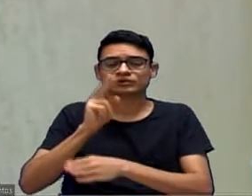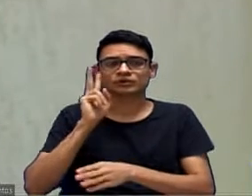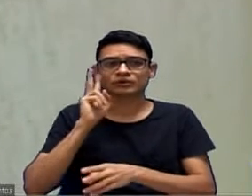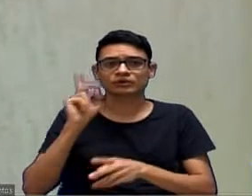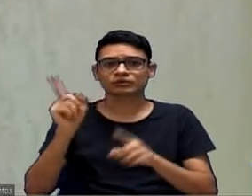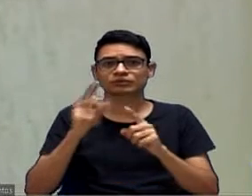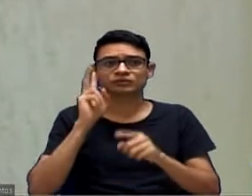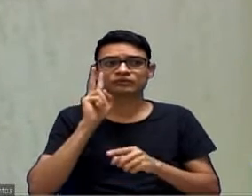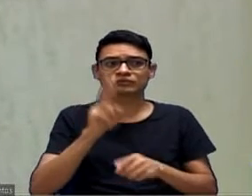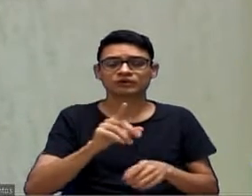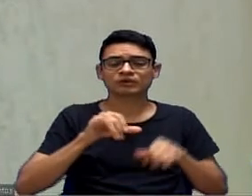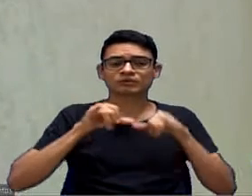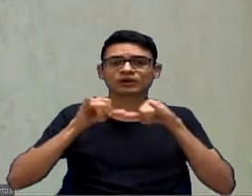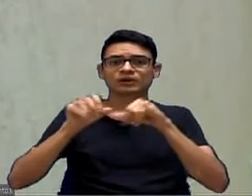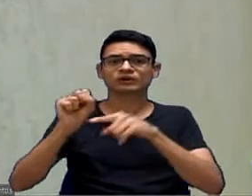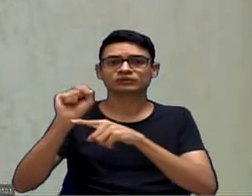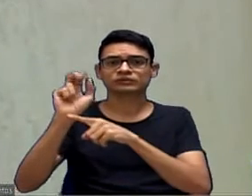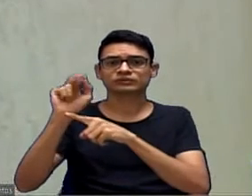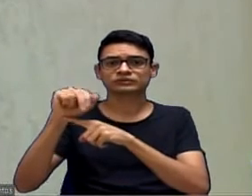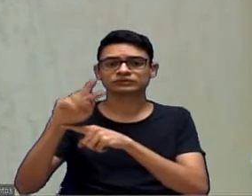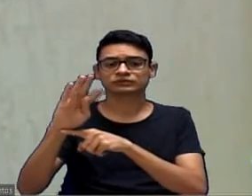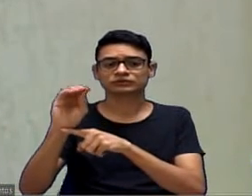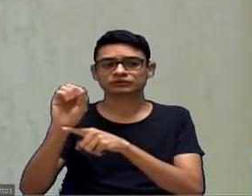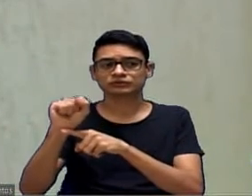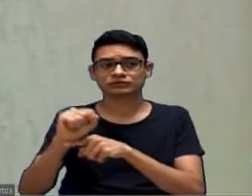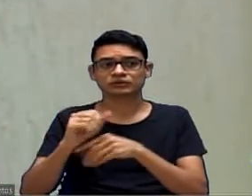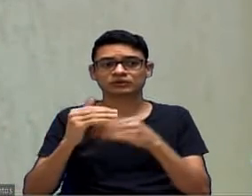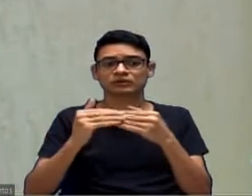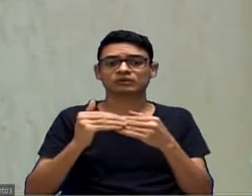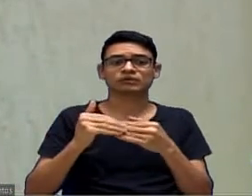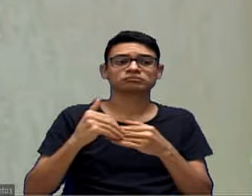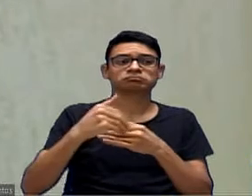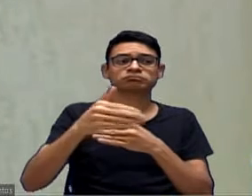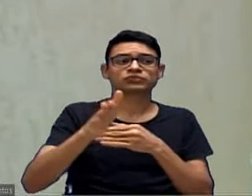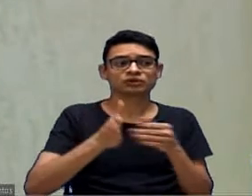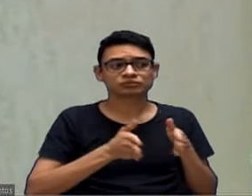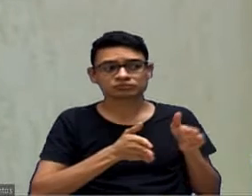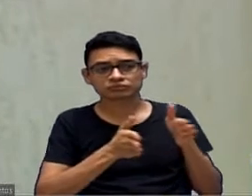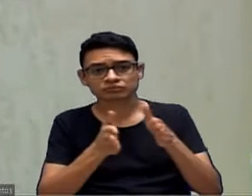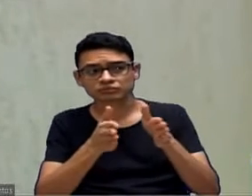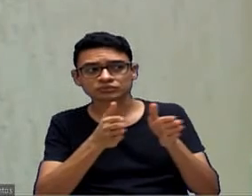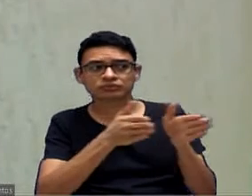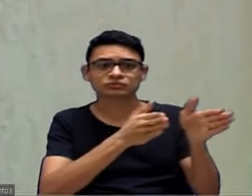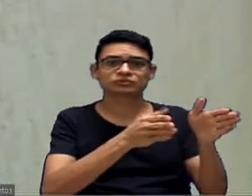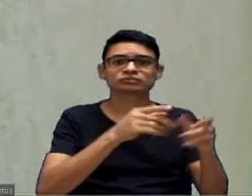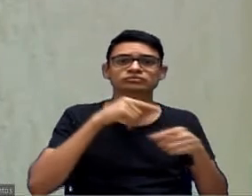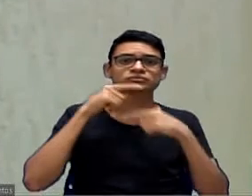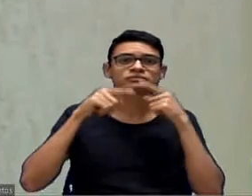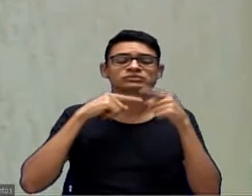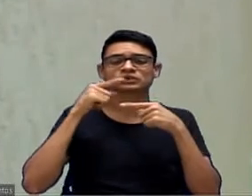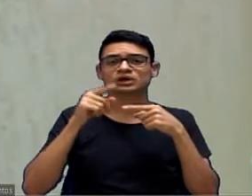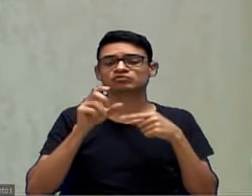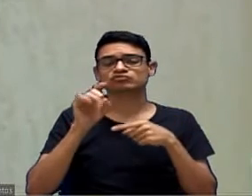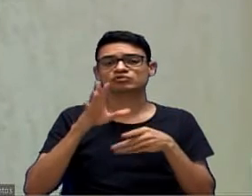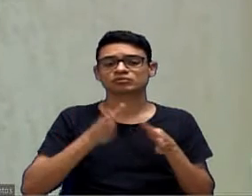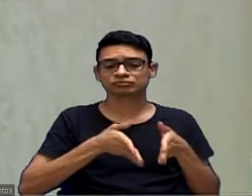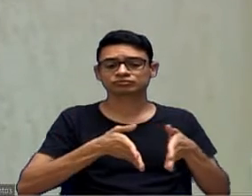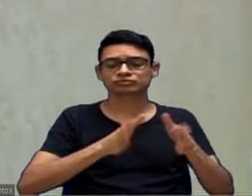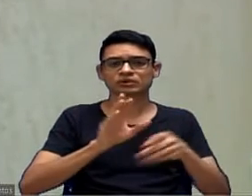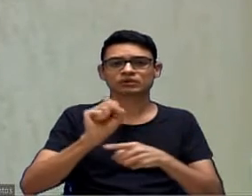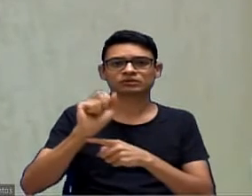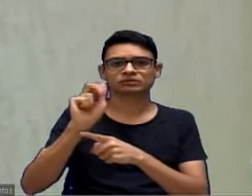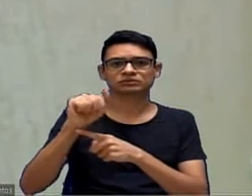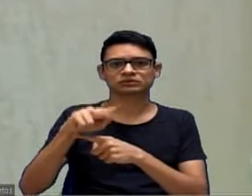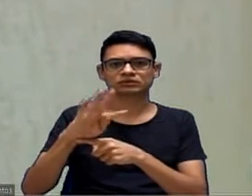ali, do supermercado, você não tem mais para onde ir. Só aquele acesso para Santa Bárbara, você vai para o